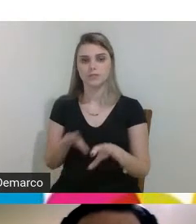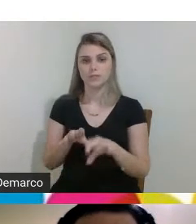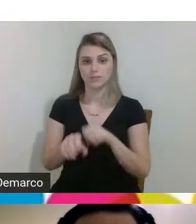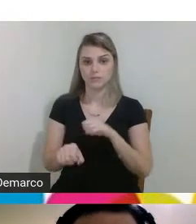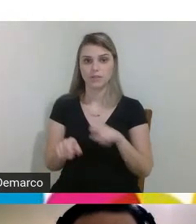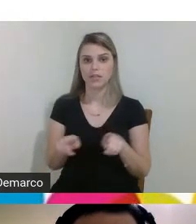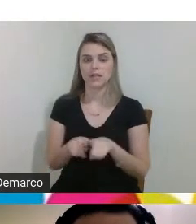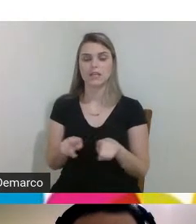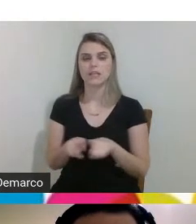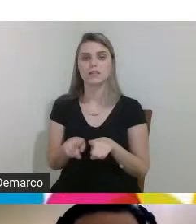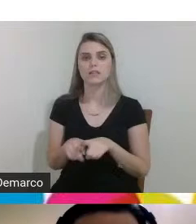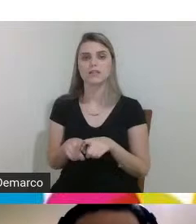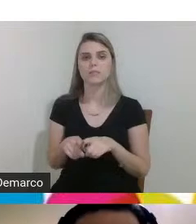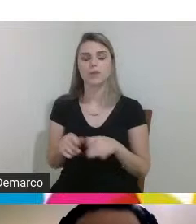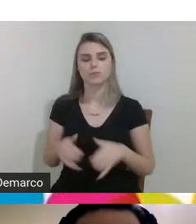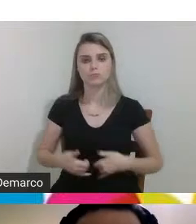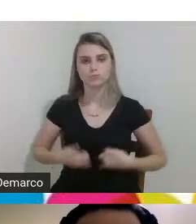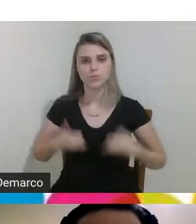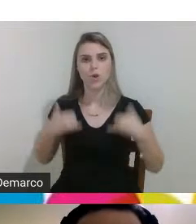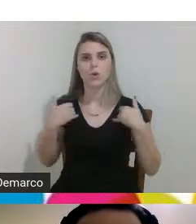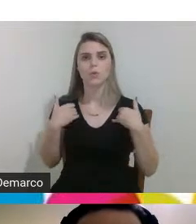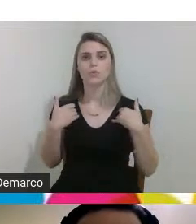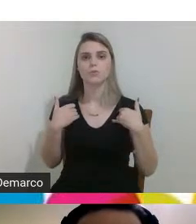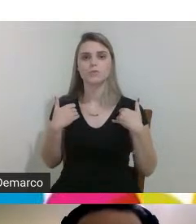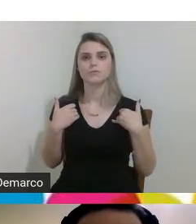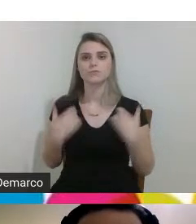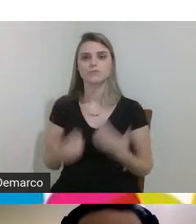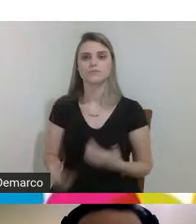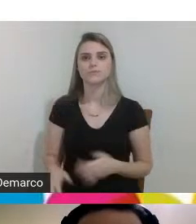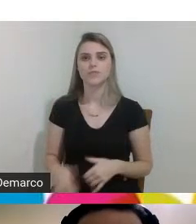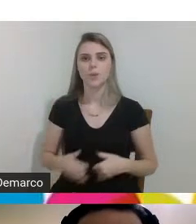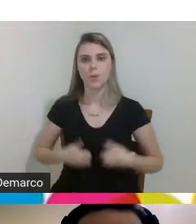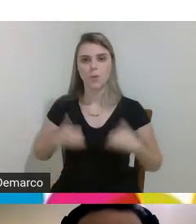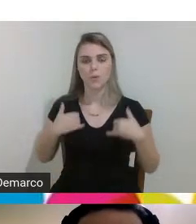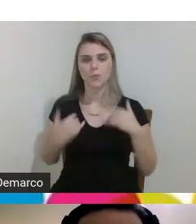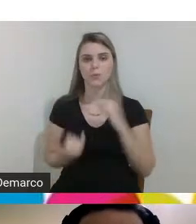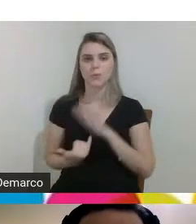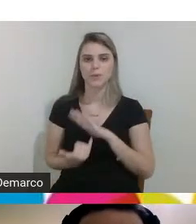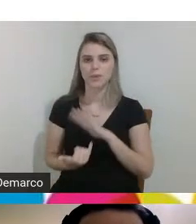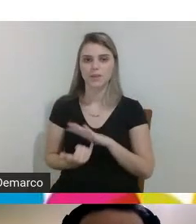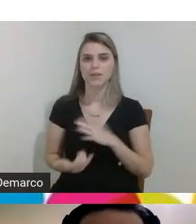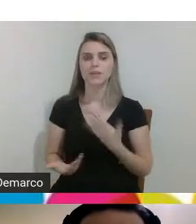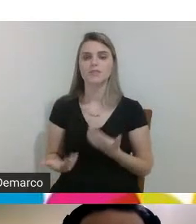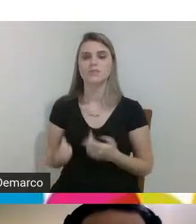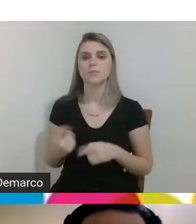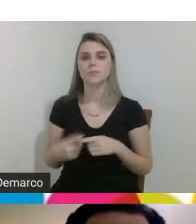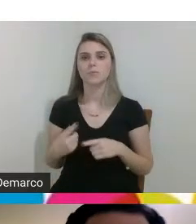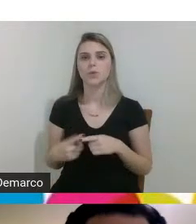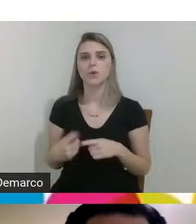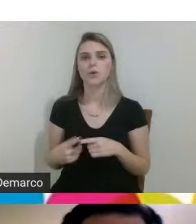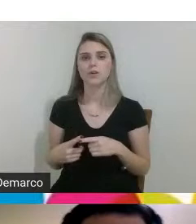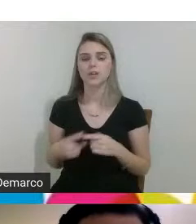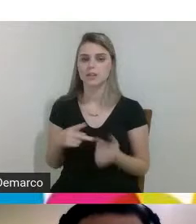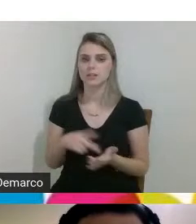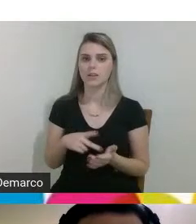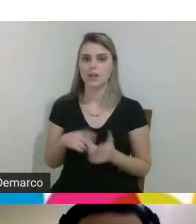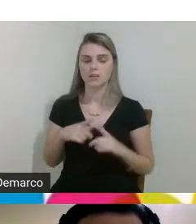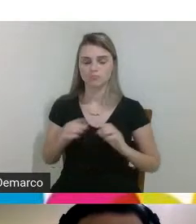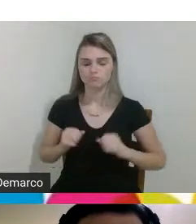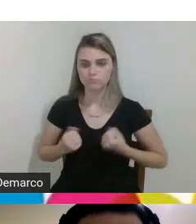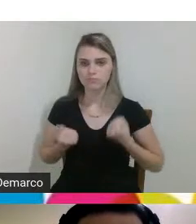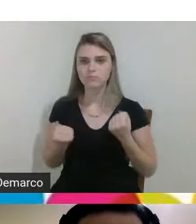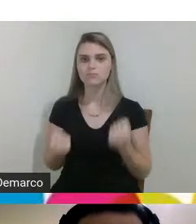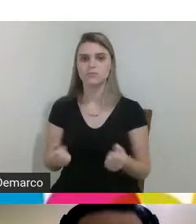fica muito orgulho com muito orgulho mesmo a já fala orgulho e pisque né lá em cima porque realmente eles são muito dedicados